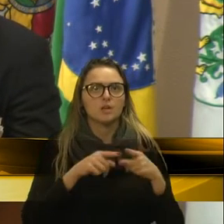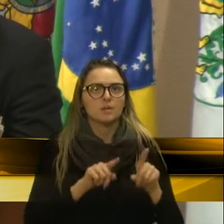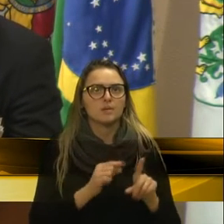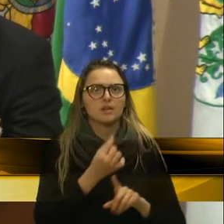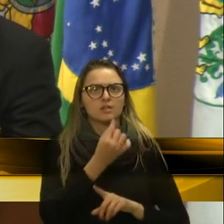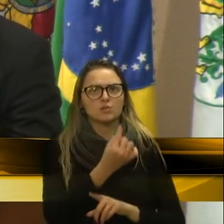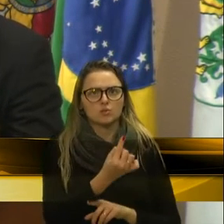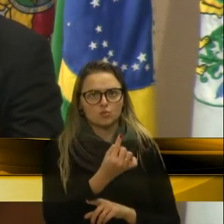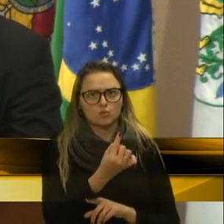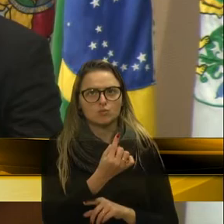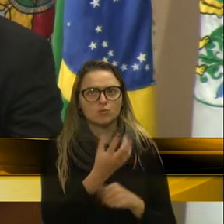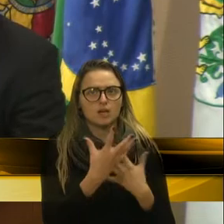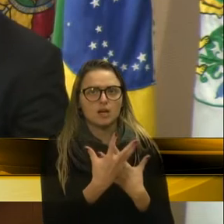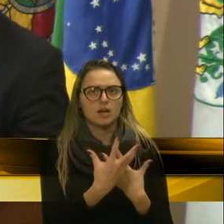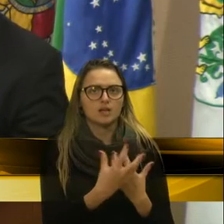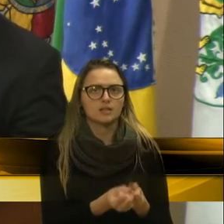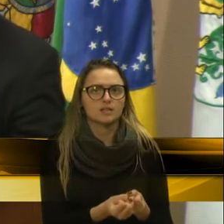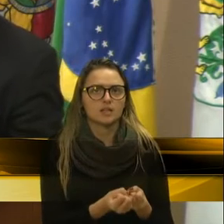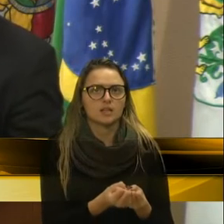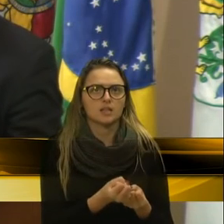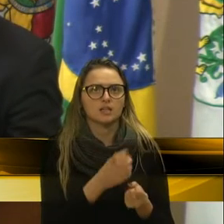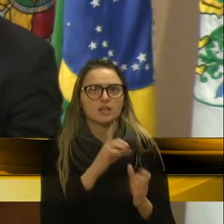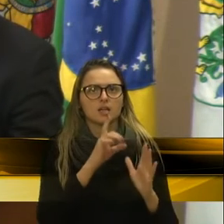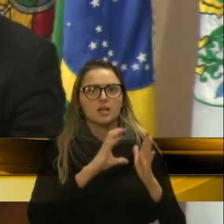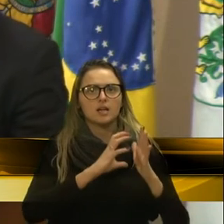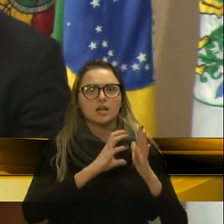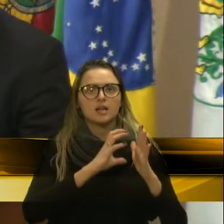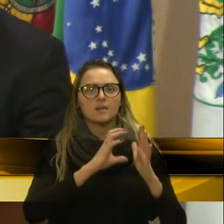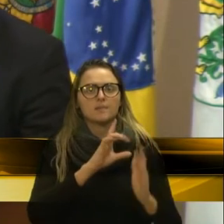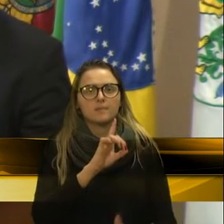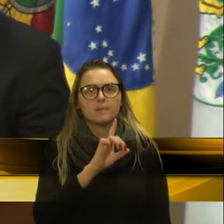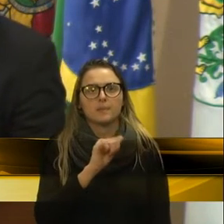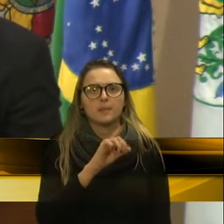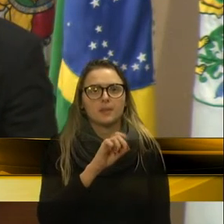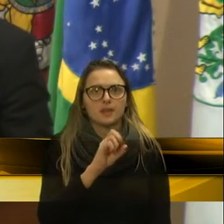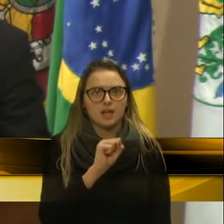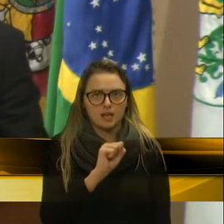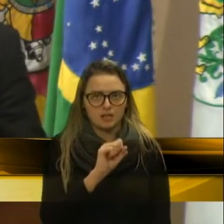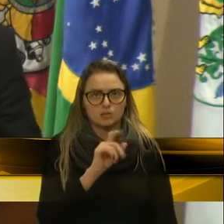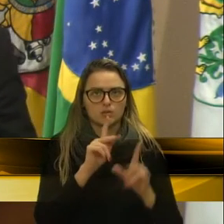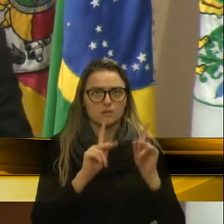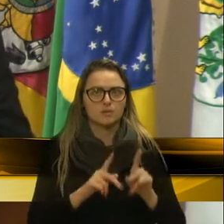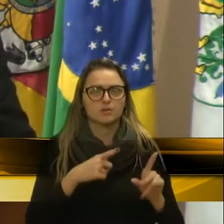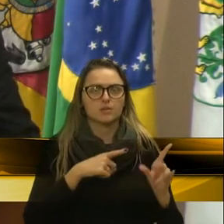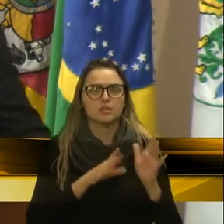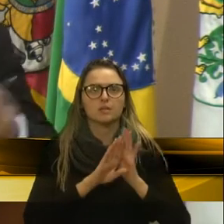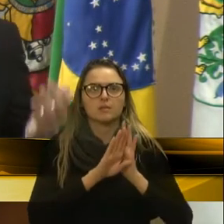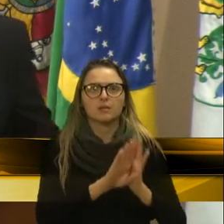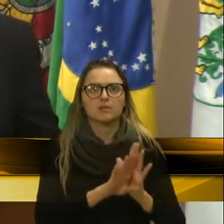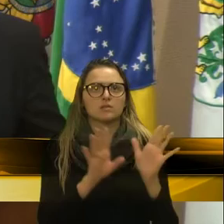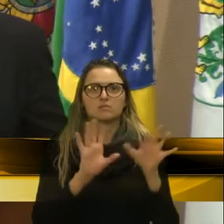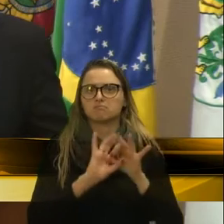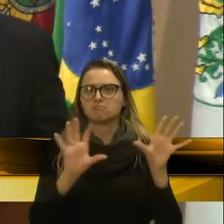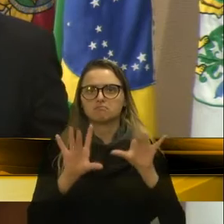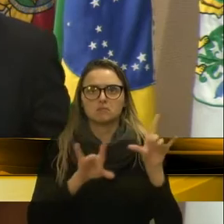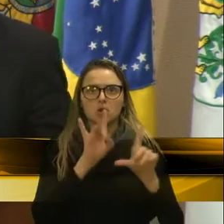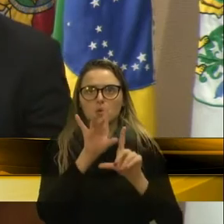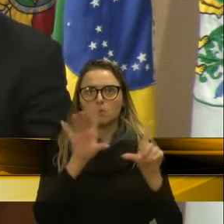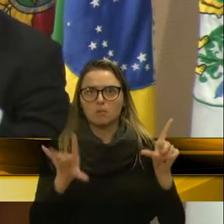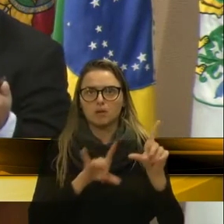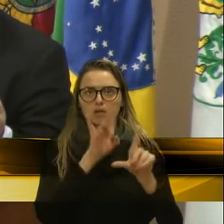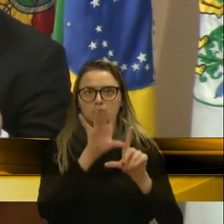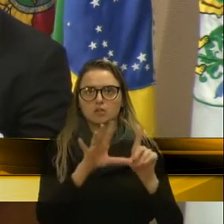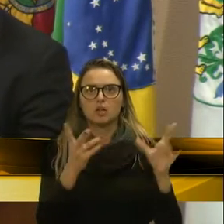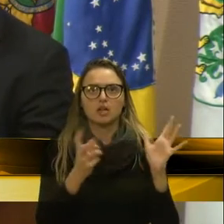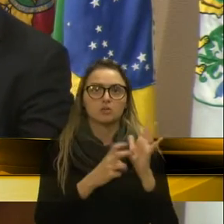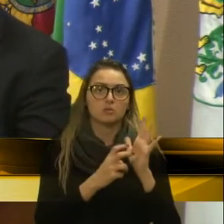vetos é permitir que os dados das pessoas que têm benefícios no INSS, esses dados sejam compartilhados com